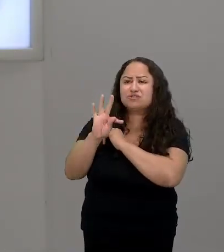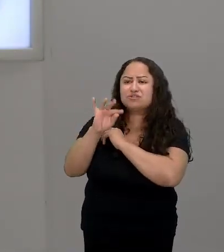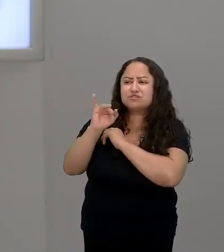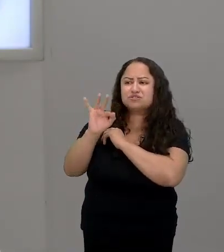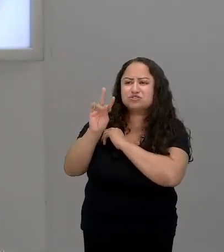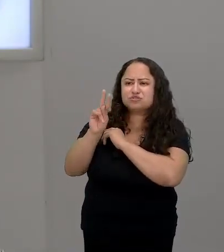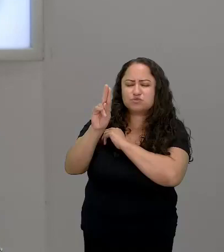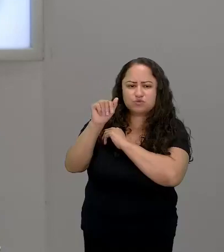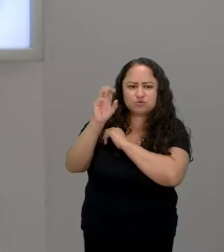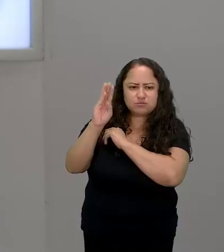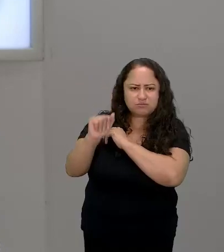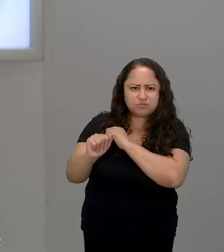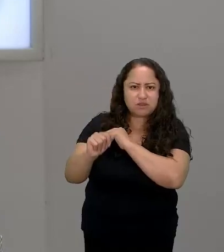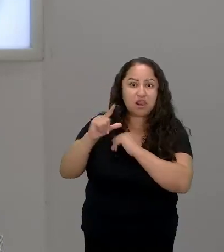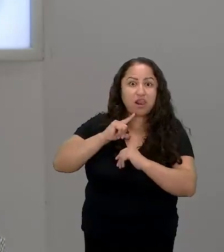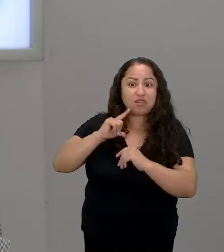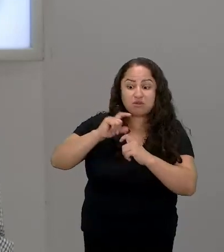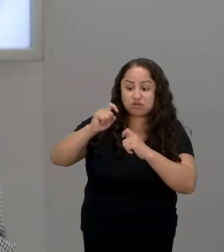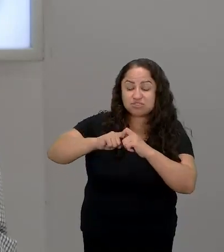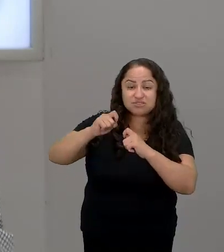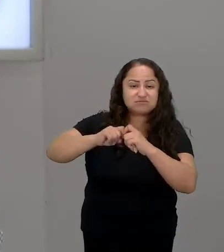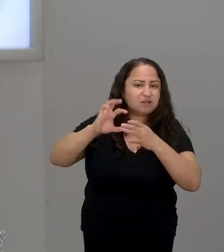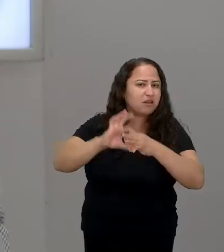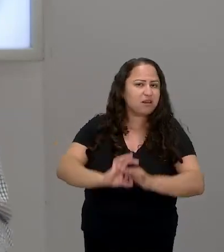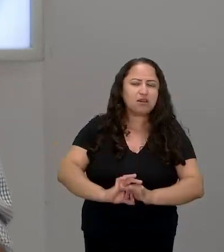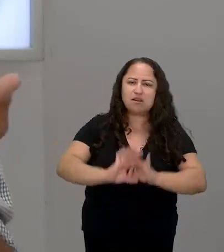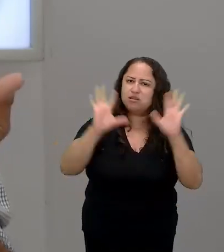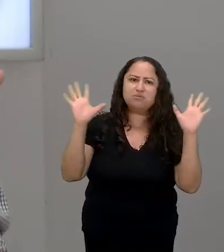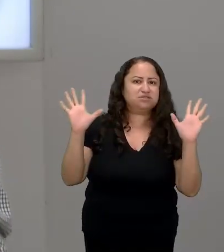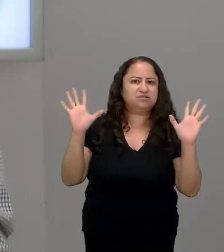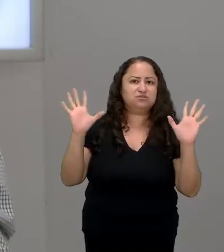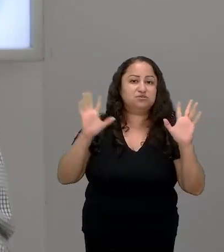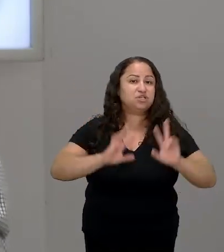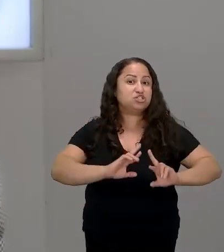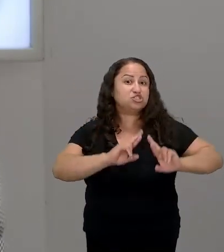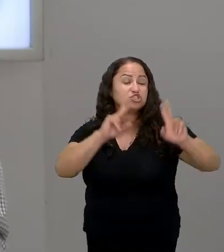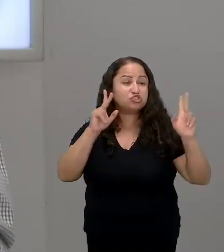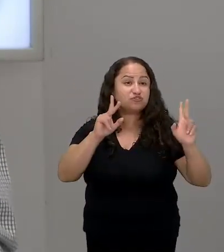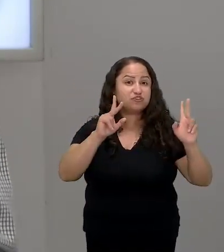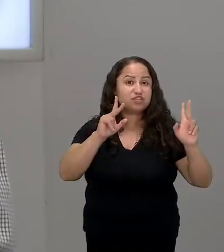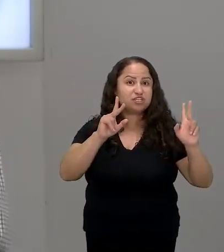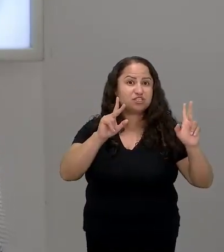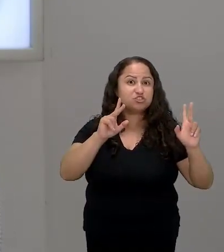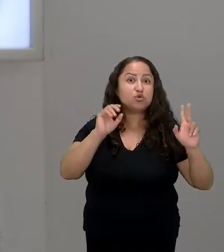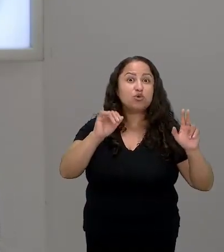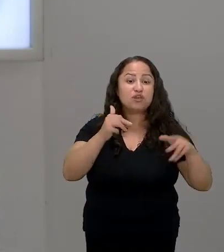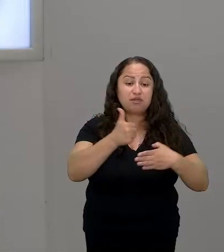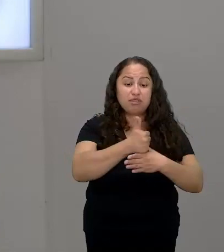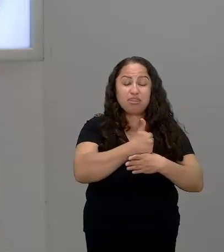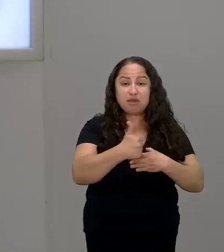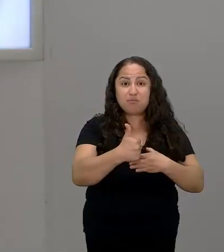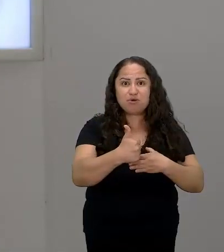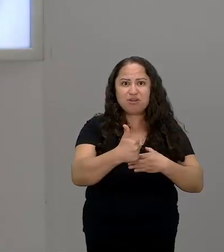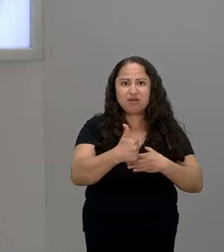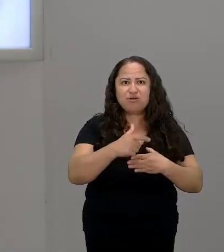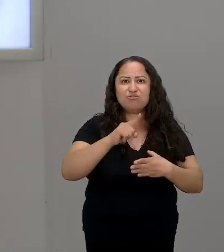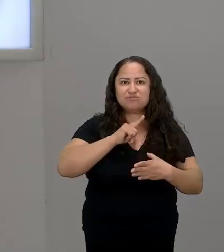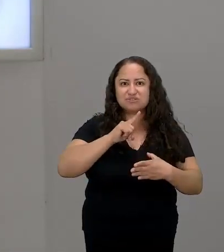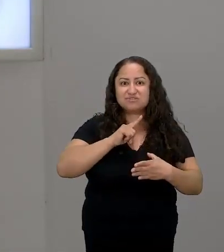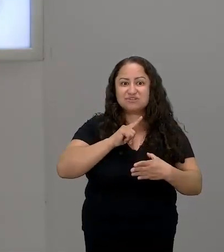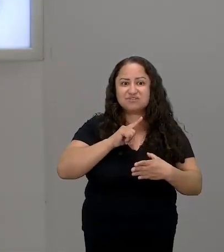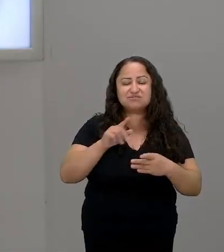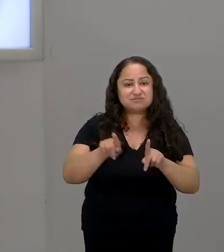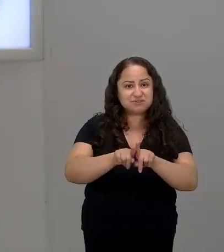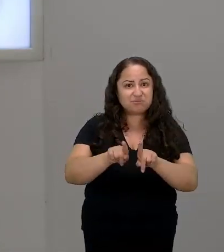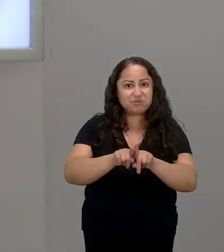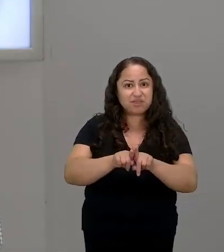tinha uma sexualidade explosiva e libertadora muito diferente da moral da comunidade onde ela